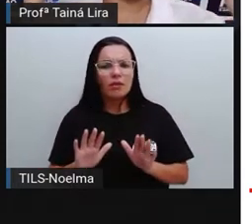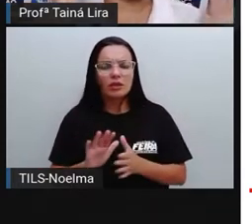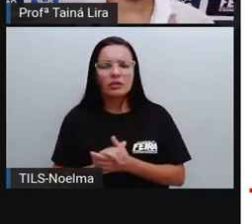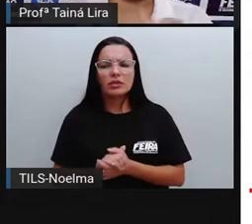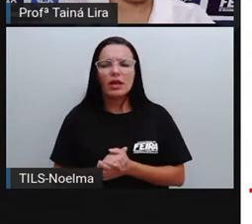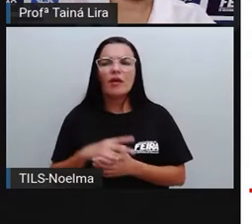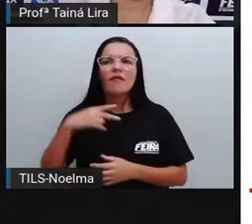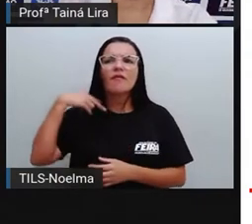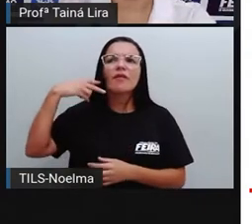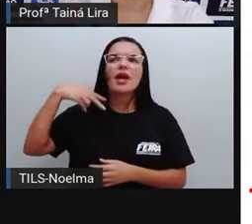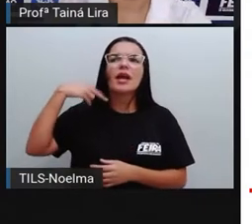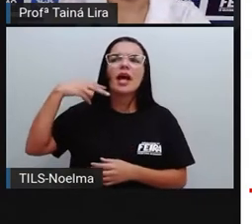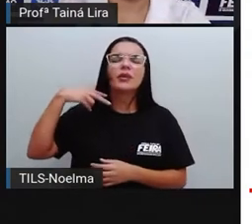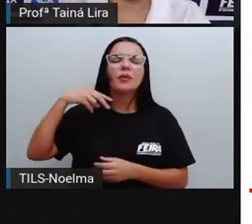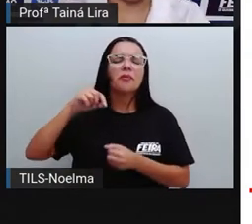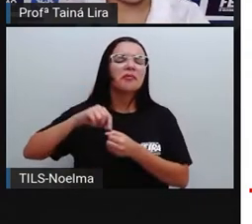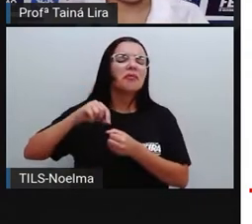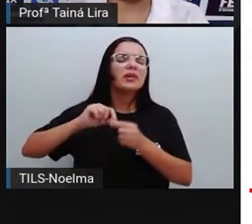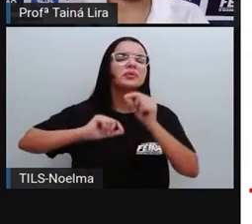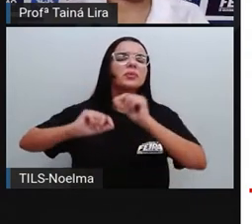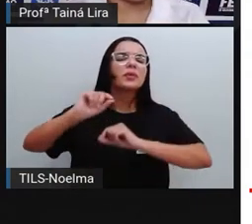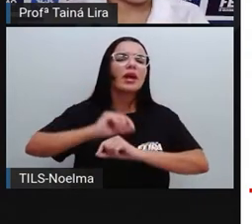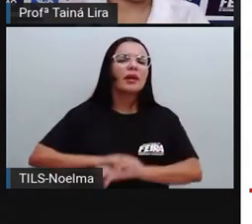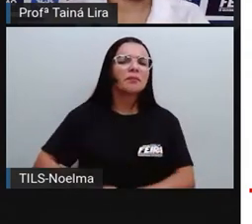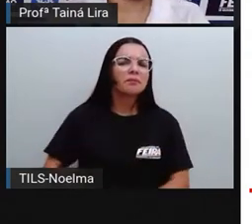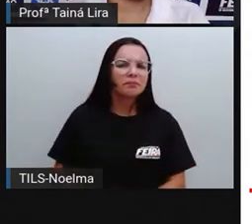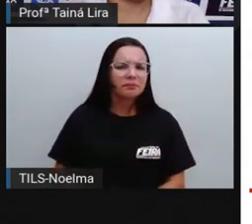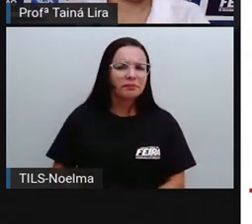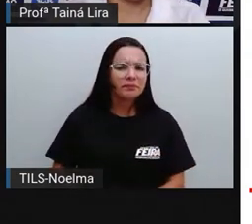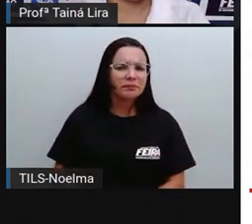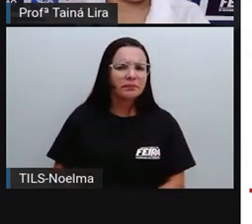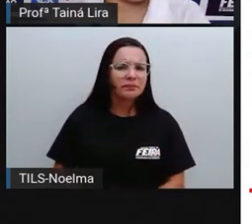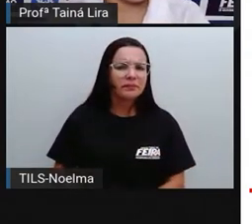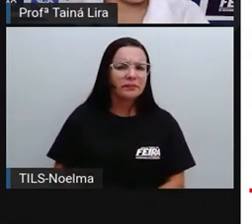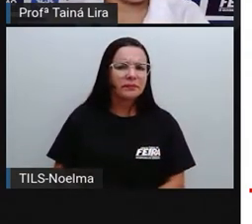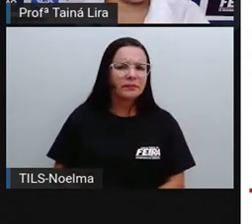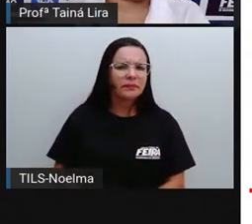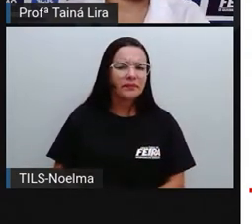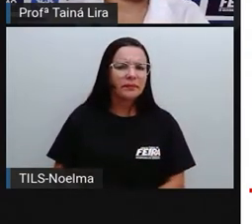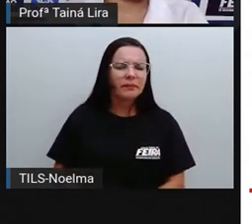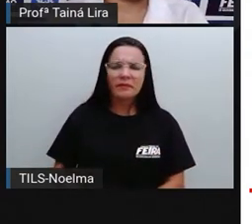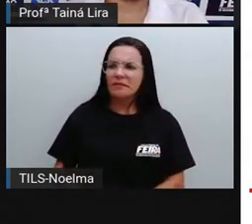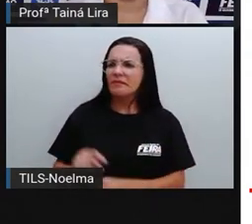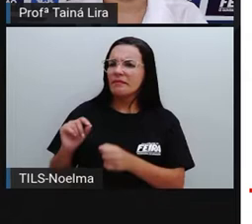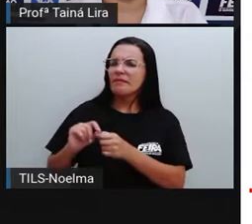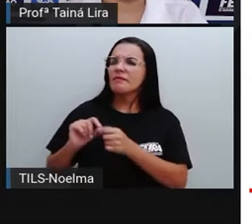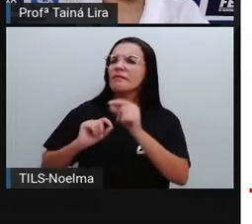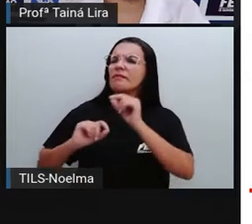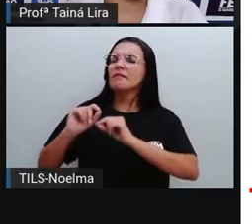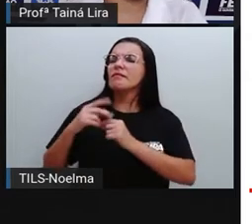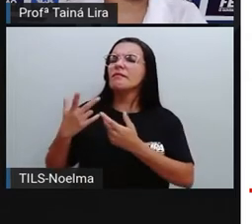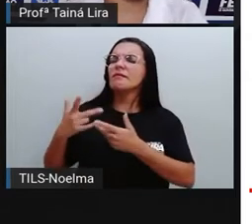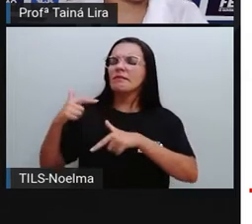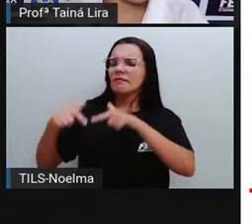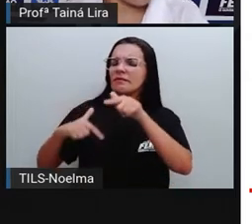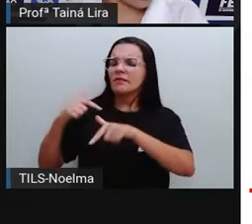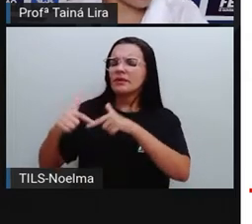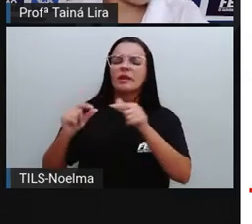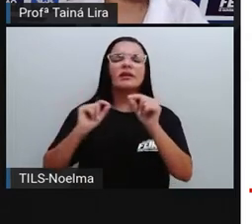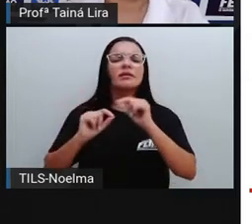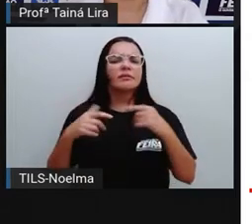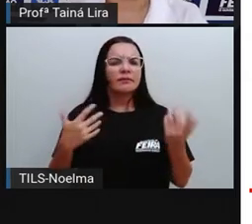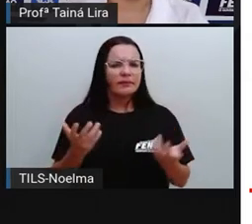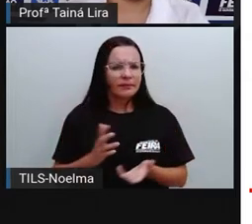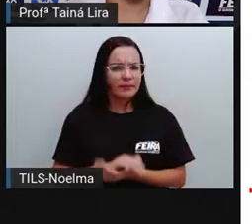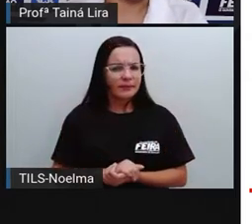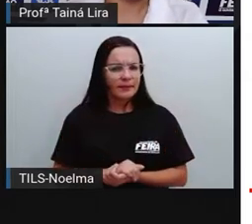é que um vereador faz? O ele vai fazer, pronto, lá na Câmara? Ele vai trabalhar lá na Câmara e ele trabalha fazendo o quê?